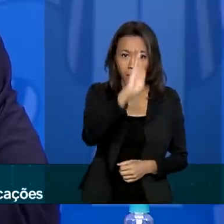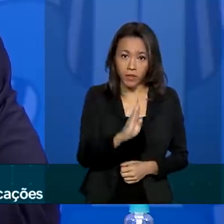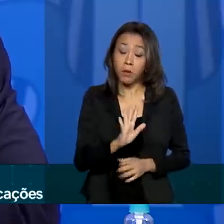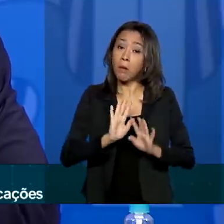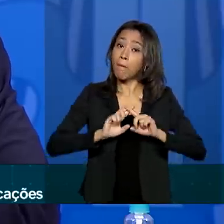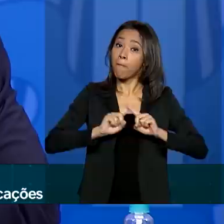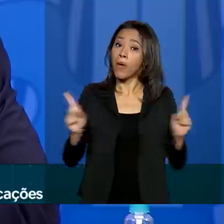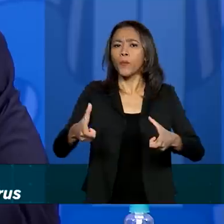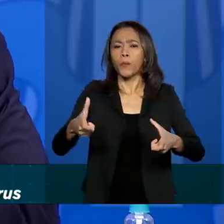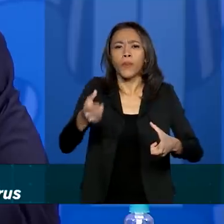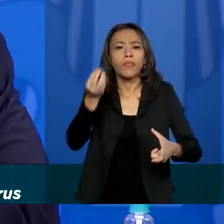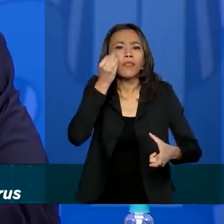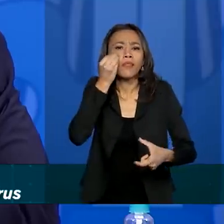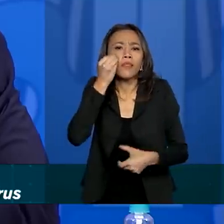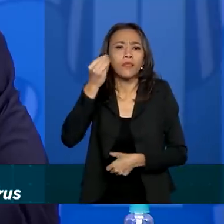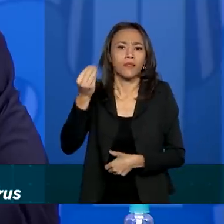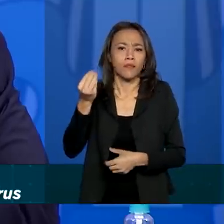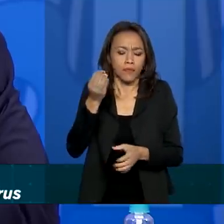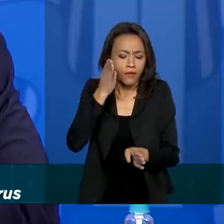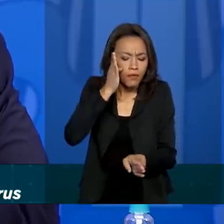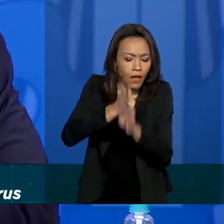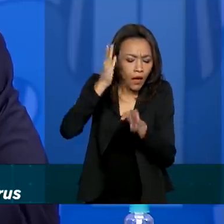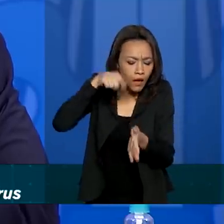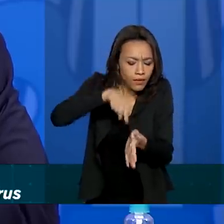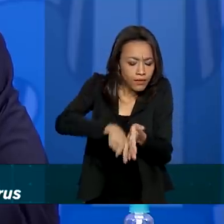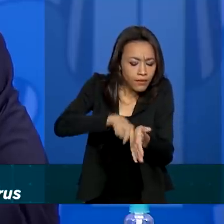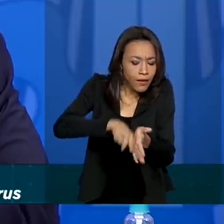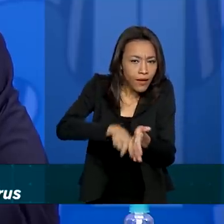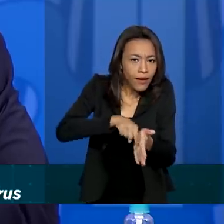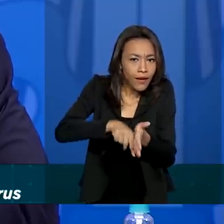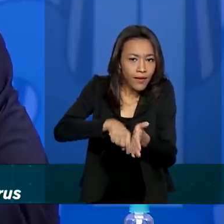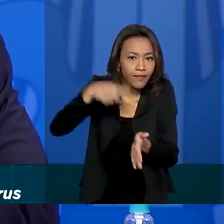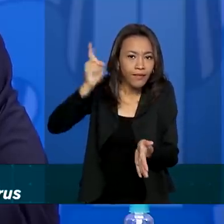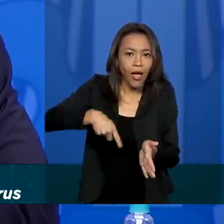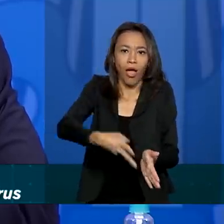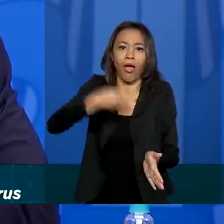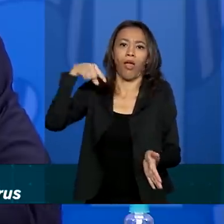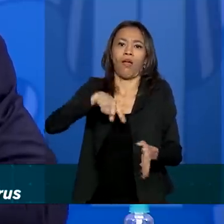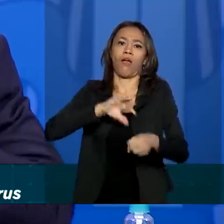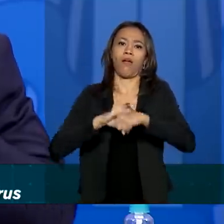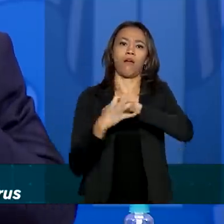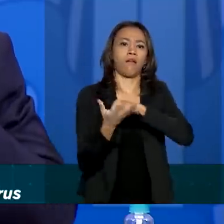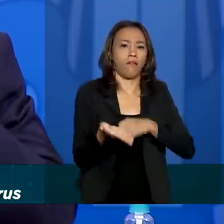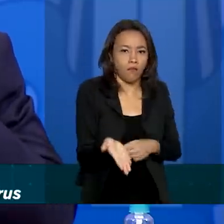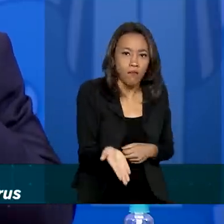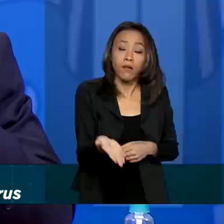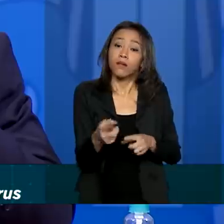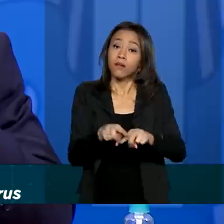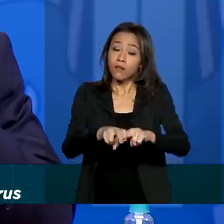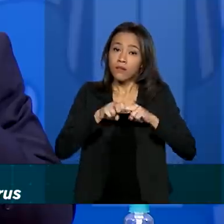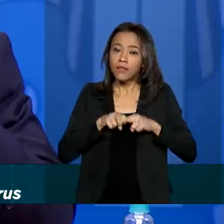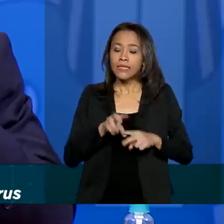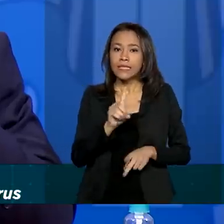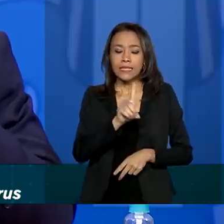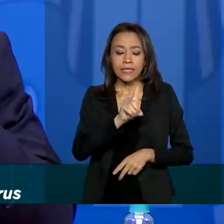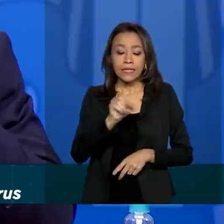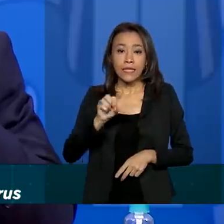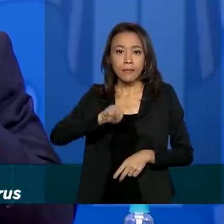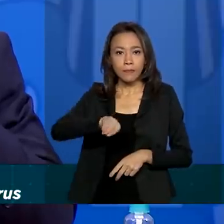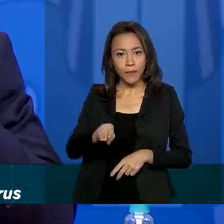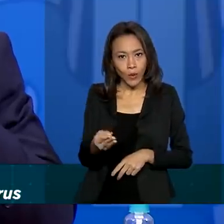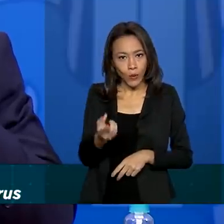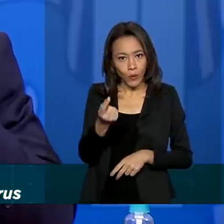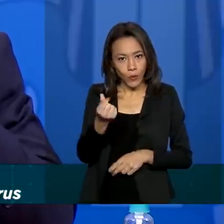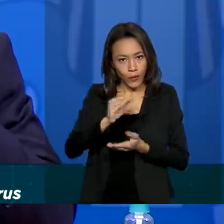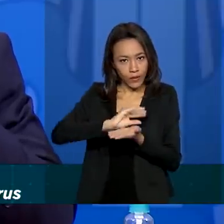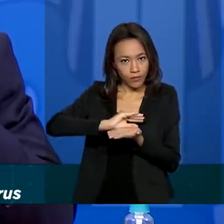aqui, é ciência. Então, essa é a prioridade que a gente tem trabalhado. Nós colocamos 100 milhões de reais do Fundo